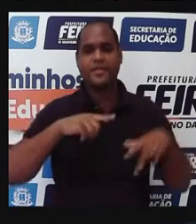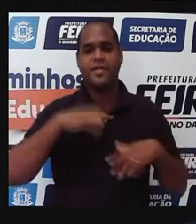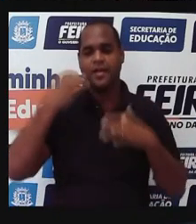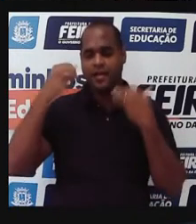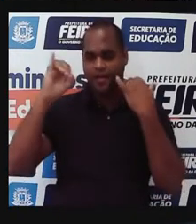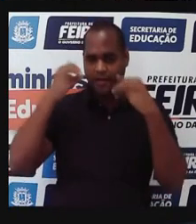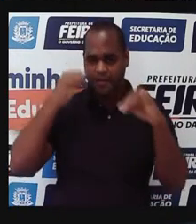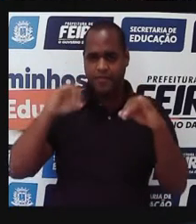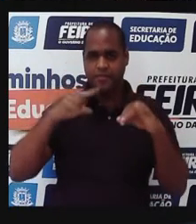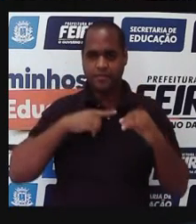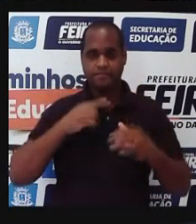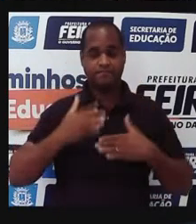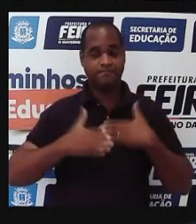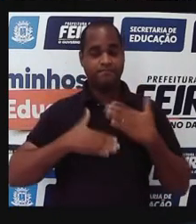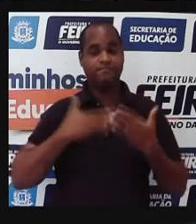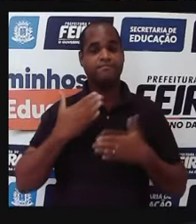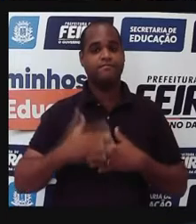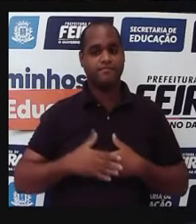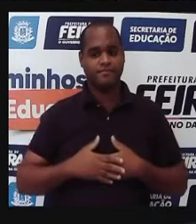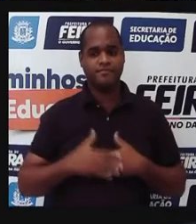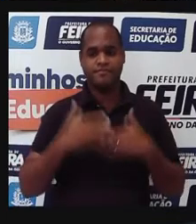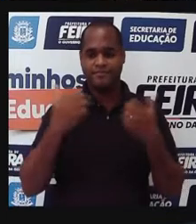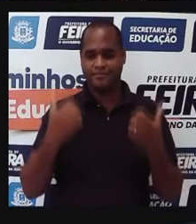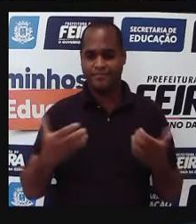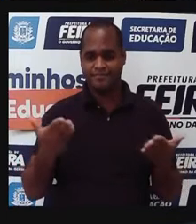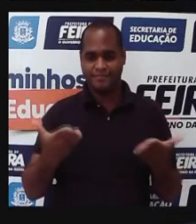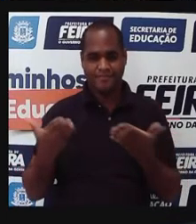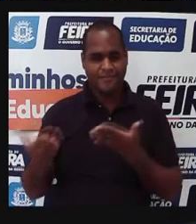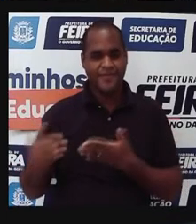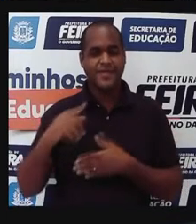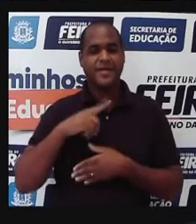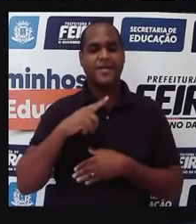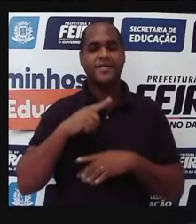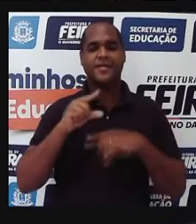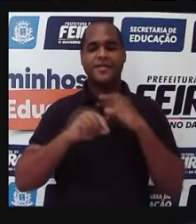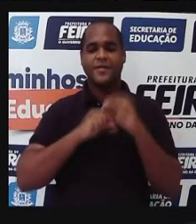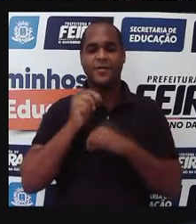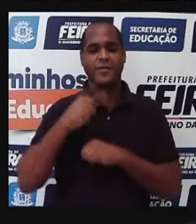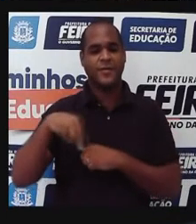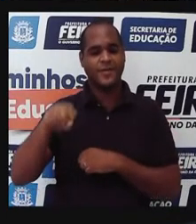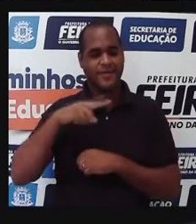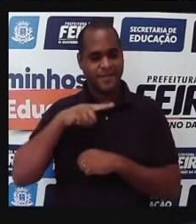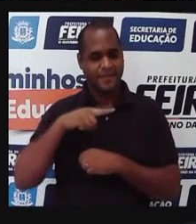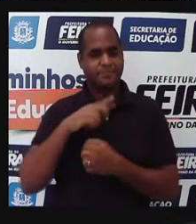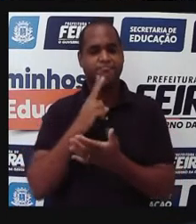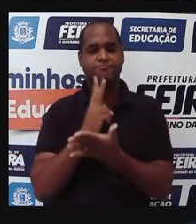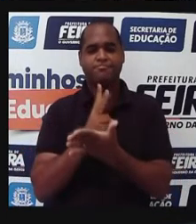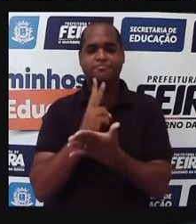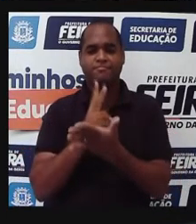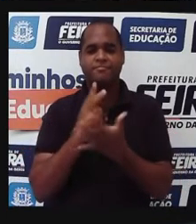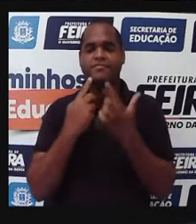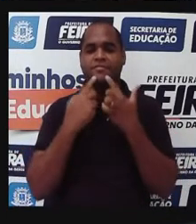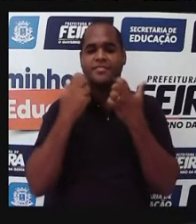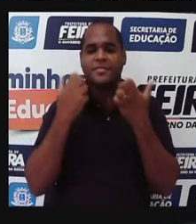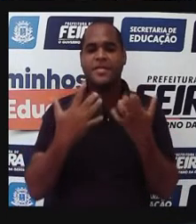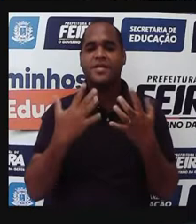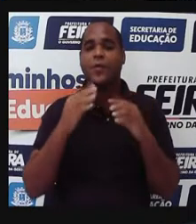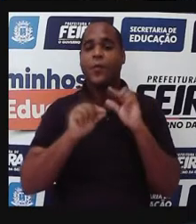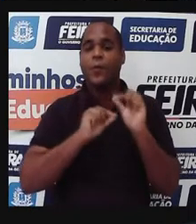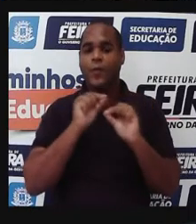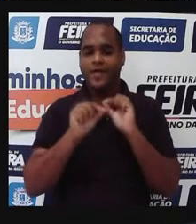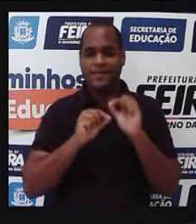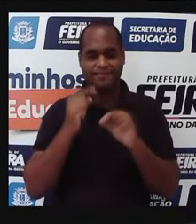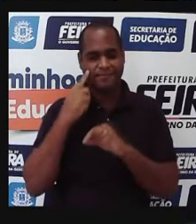e emergentes. E aí para dar as boas-vindas a vocês, como nós sempre fazemos aqui, né, eu trago a